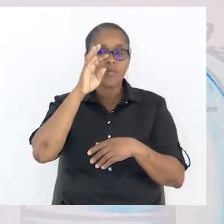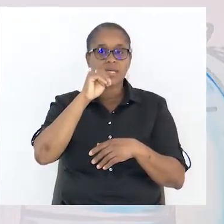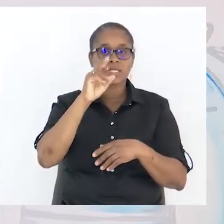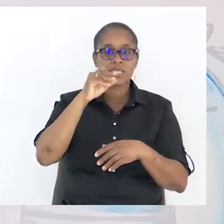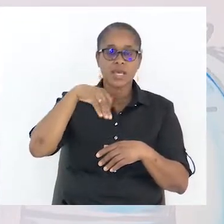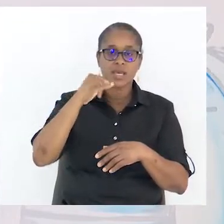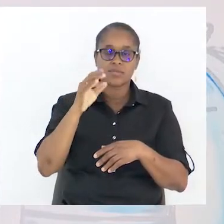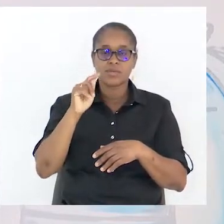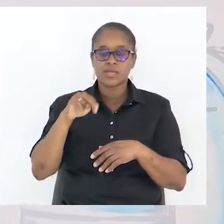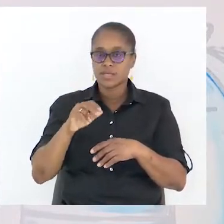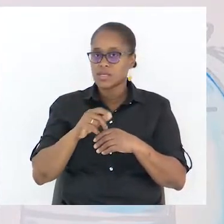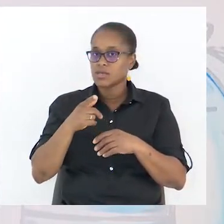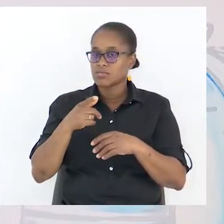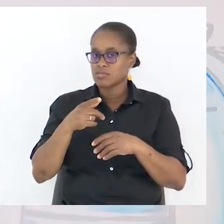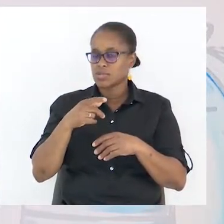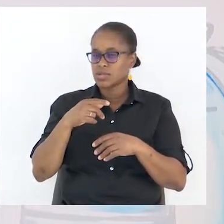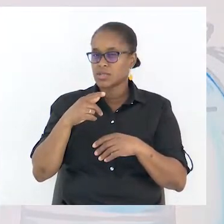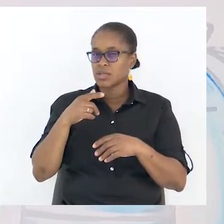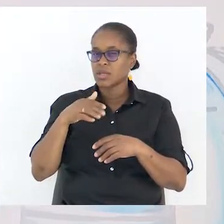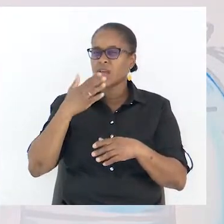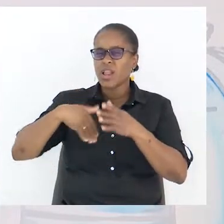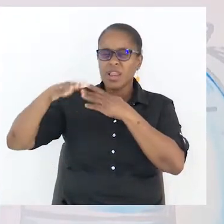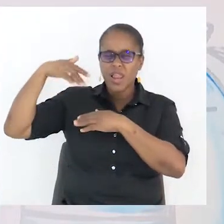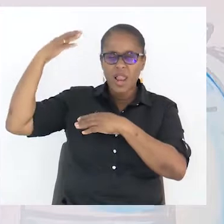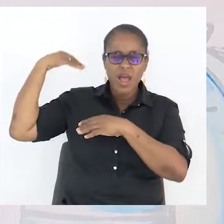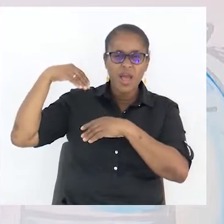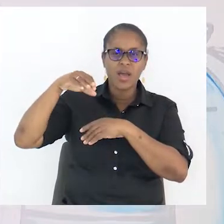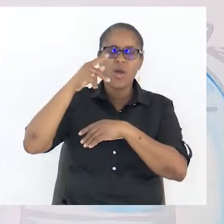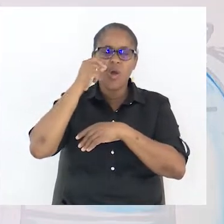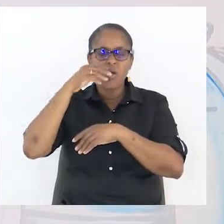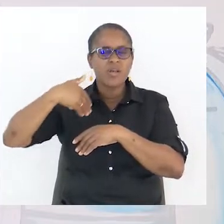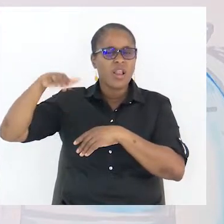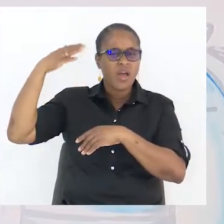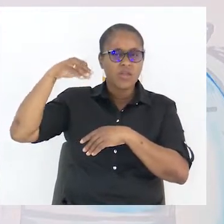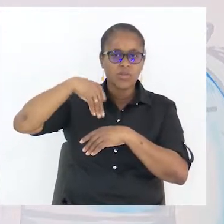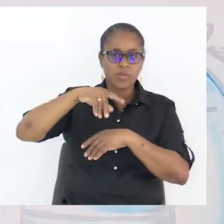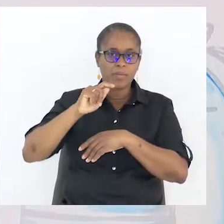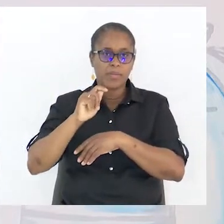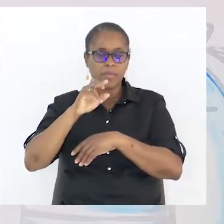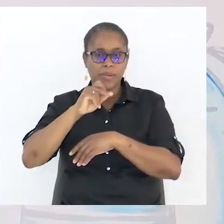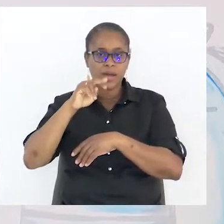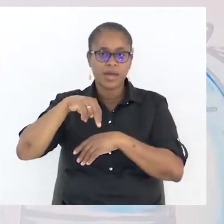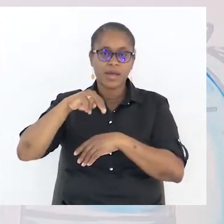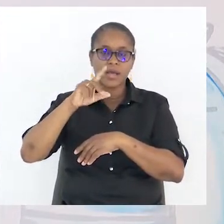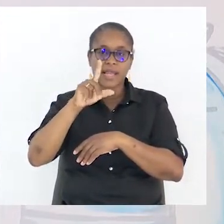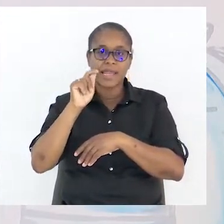Aquele primata lá do paleolito, que deu origem ao homem moderno. Ok?